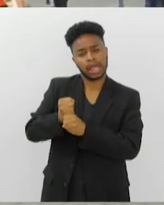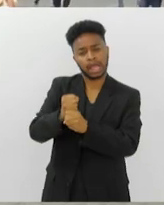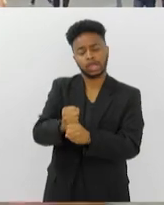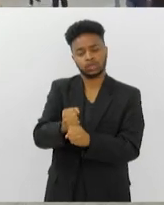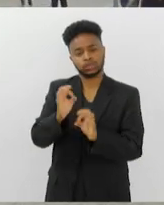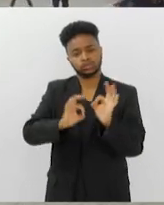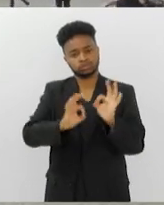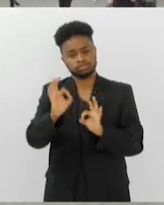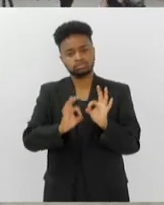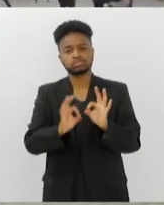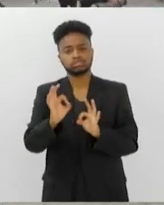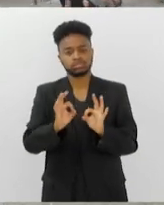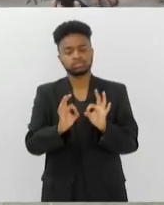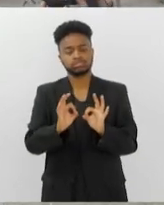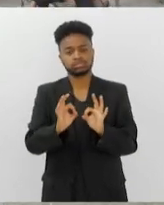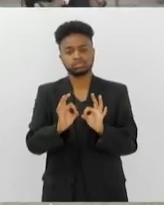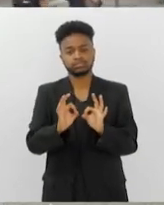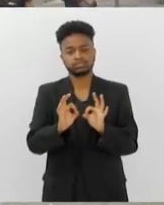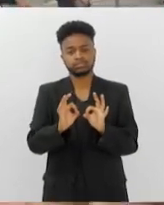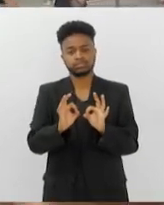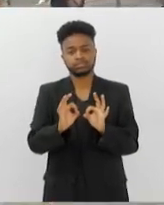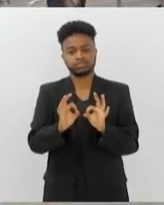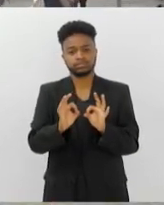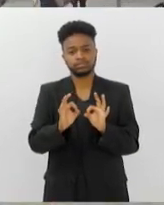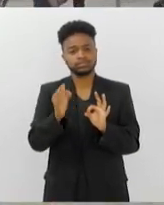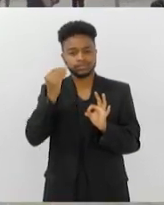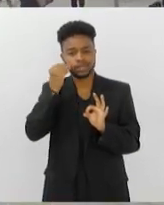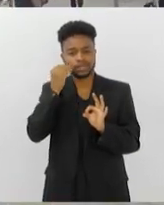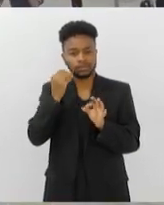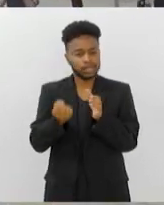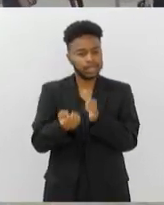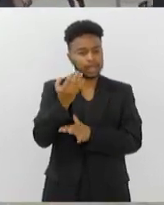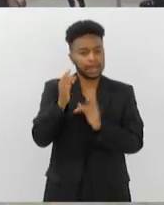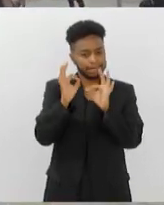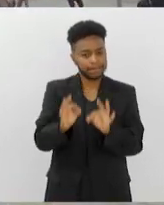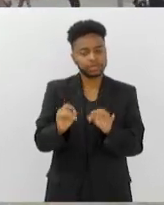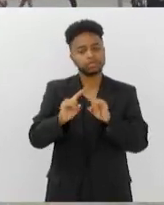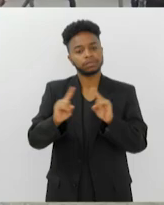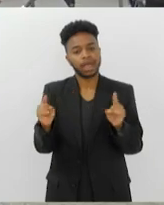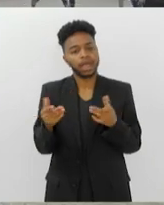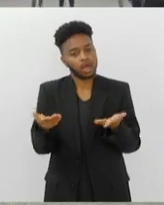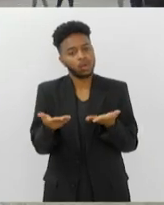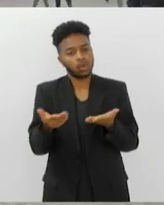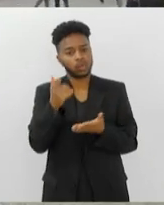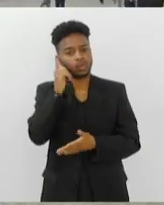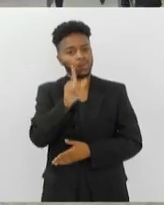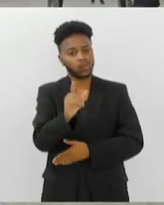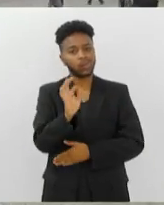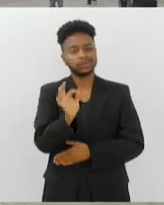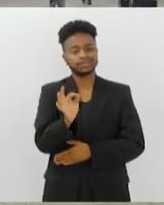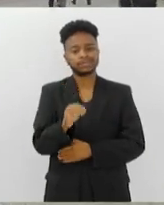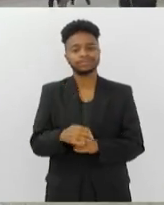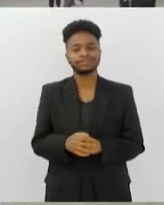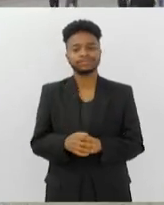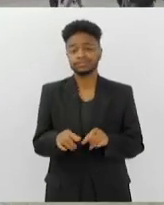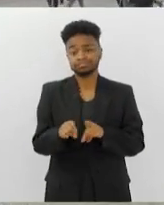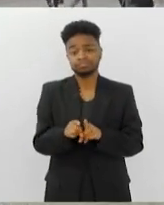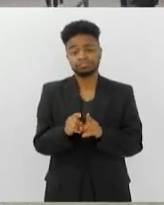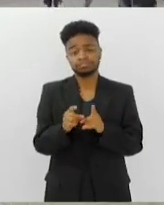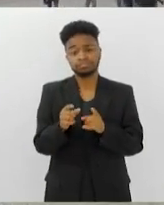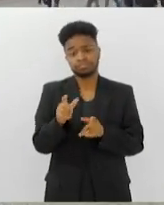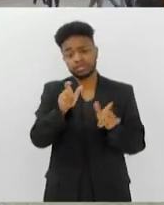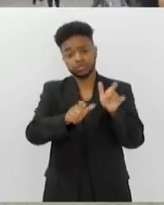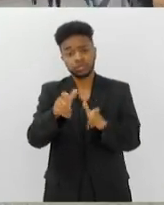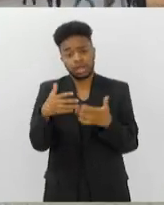sair do papel. Mas finalmente consegui e está sendo muito bem